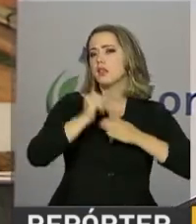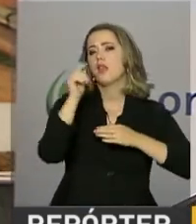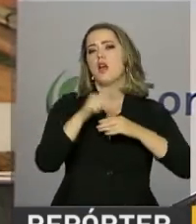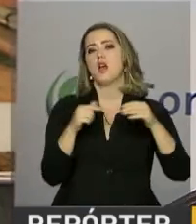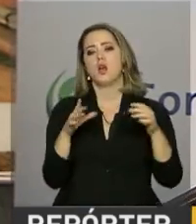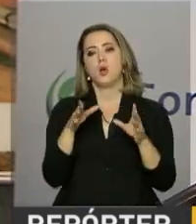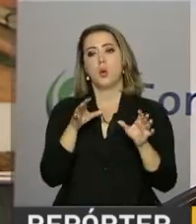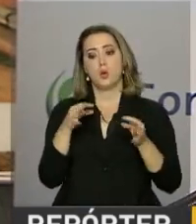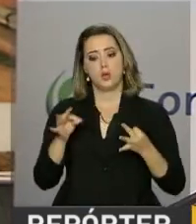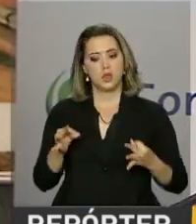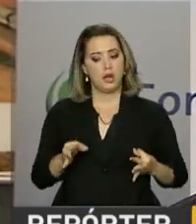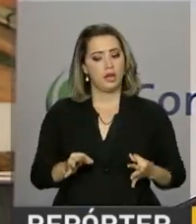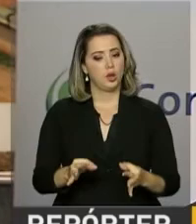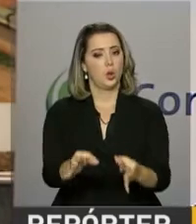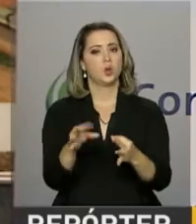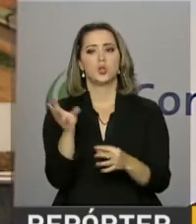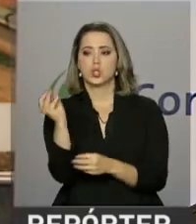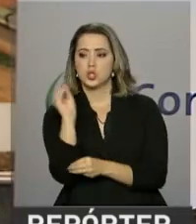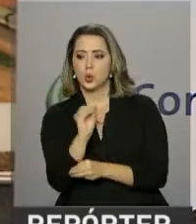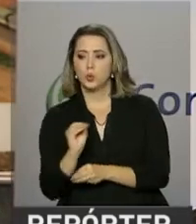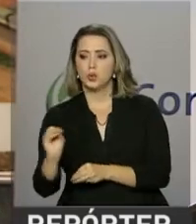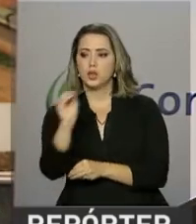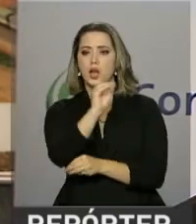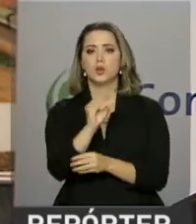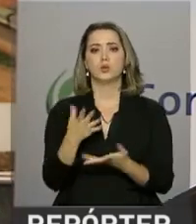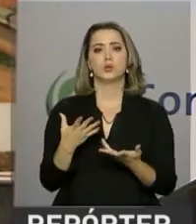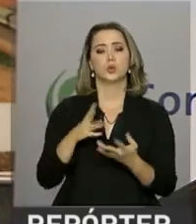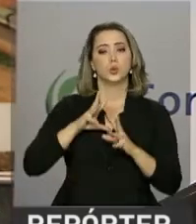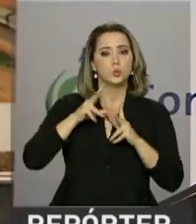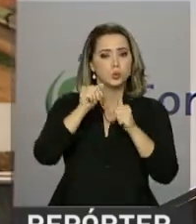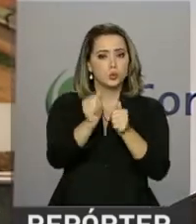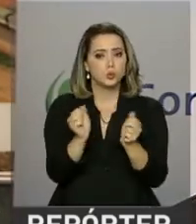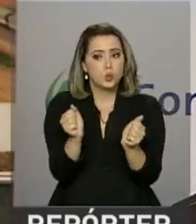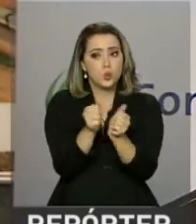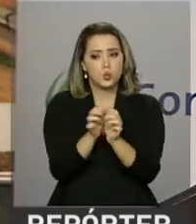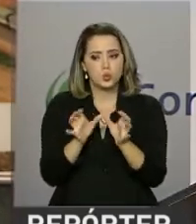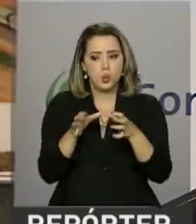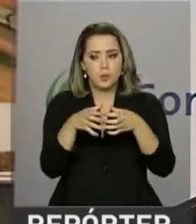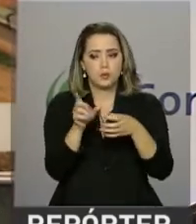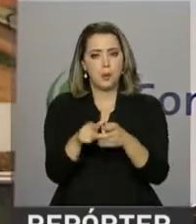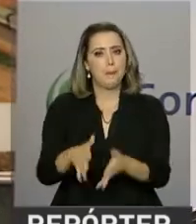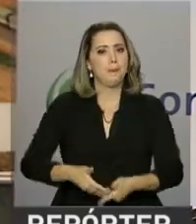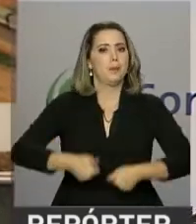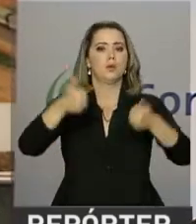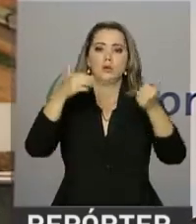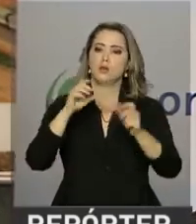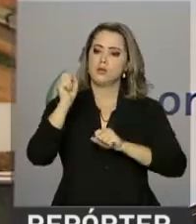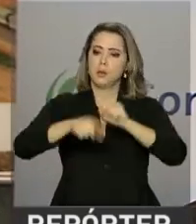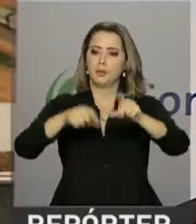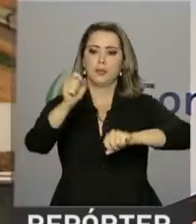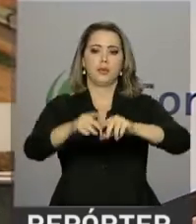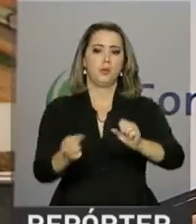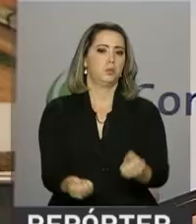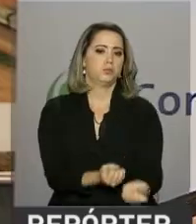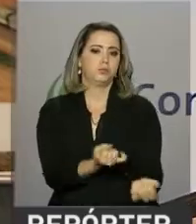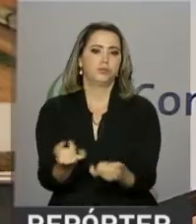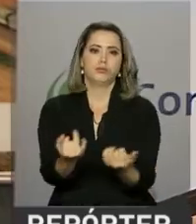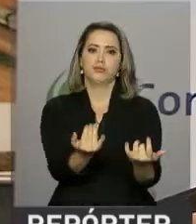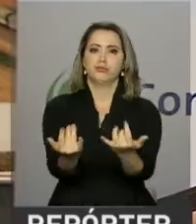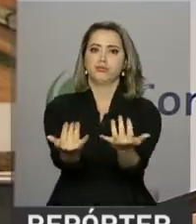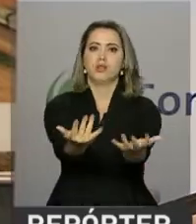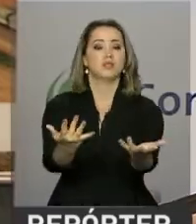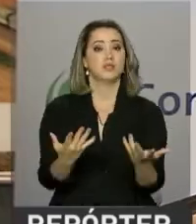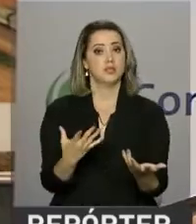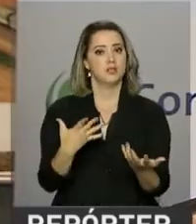termos de cuidado, em termos de tecnologia, tudo isso fez com que hoje o Brasil se tornasse um país